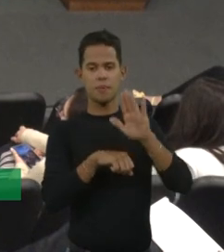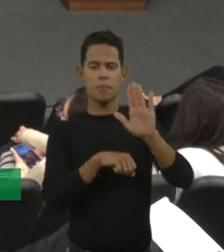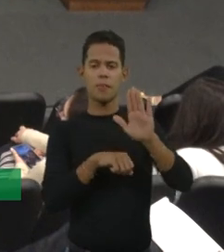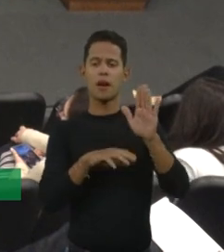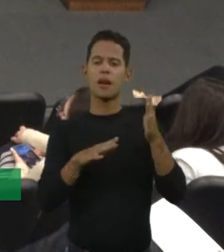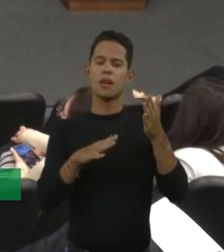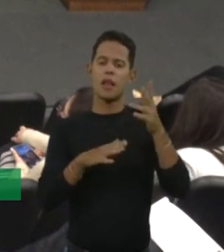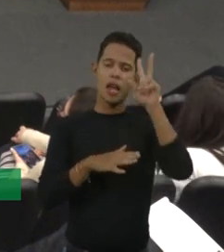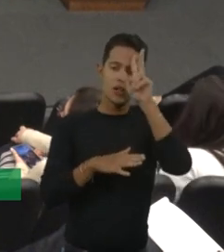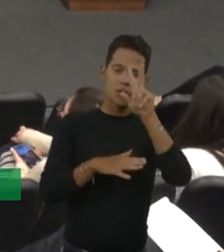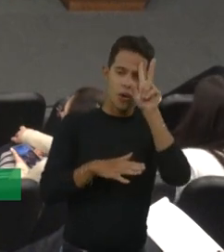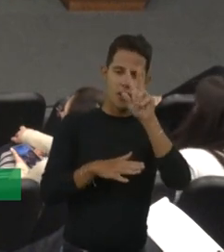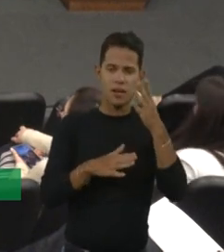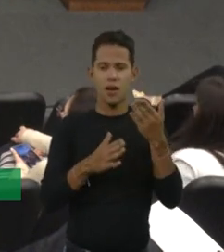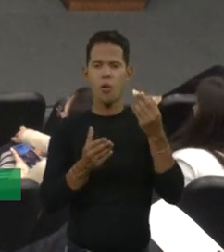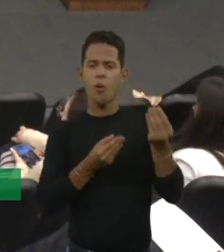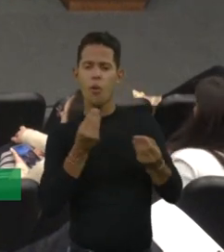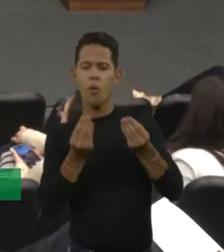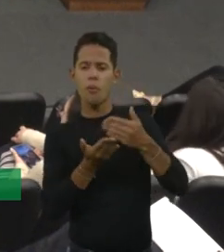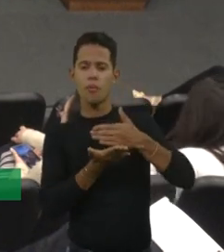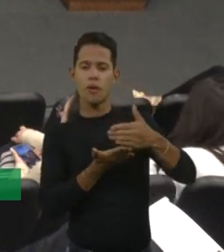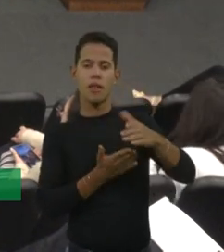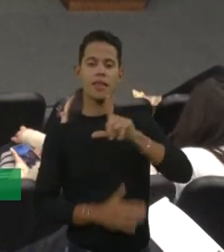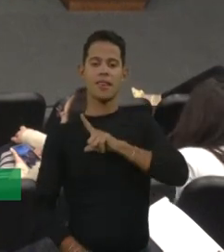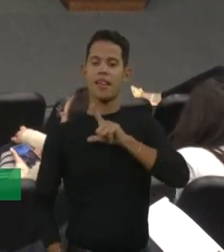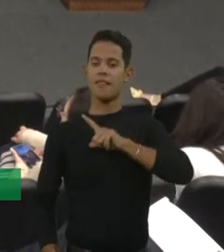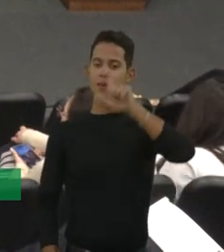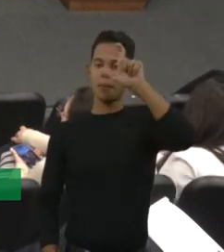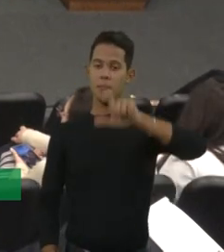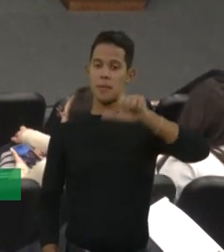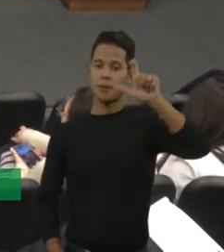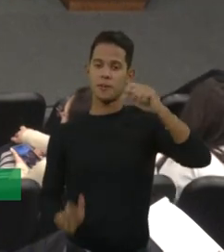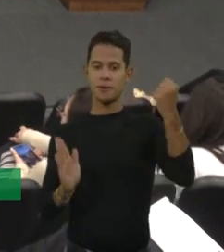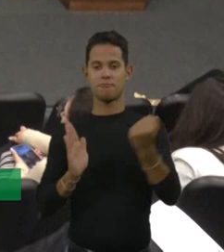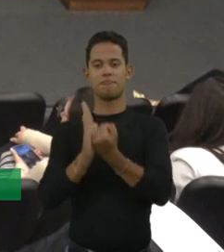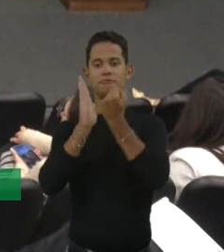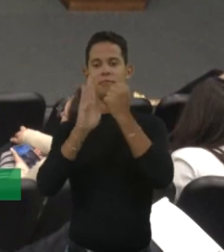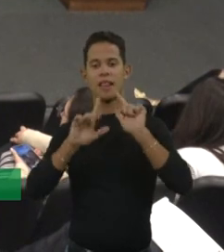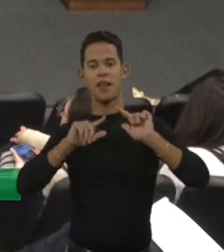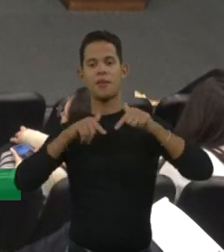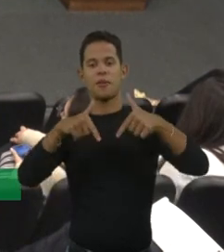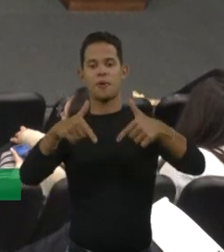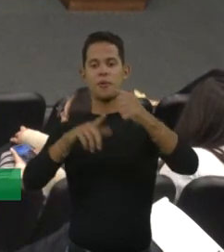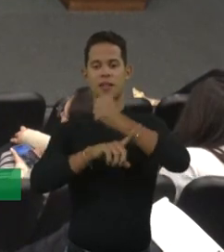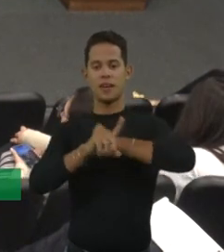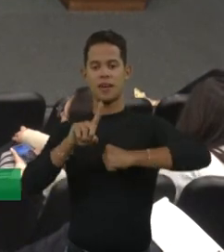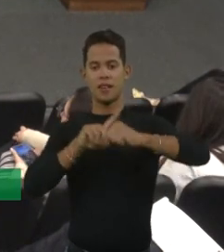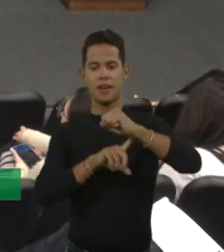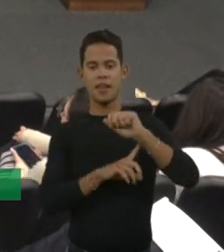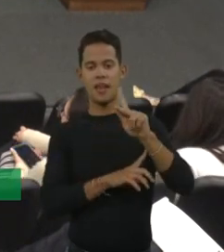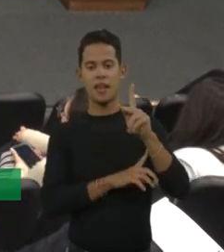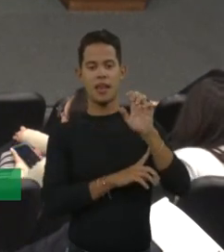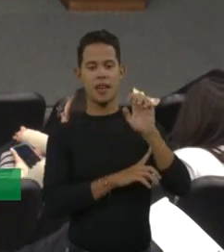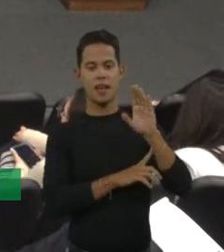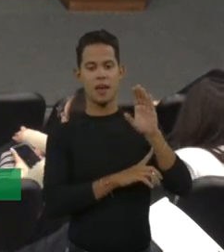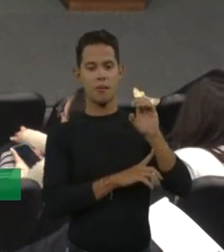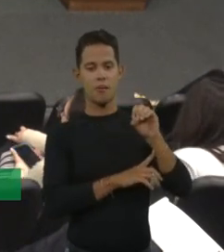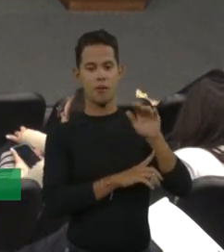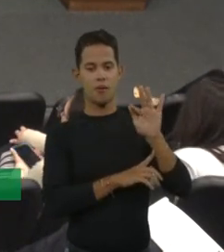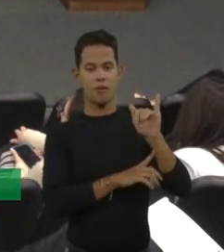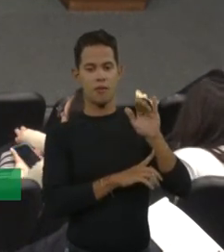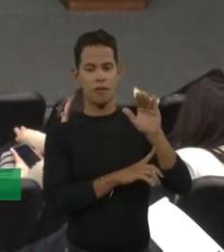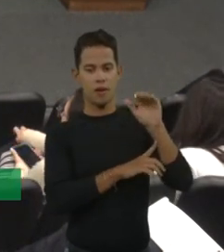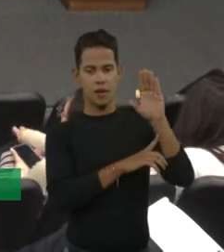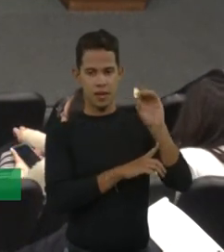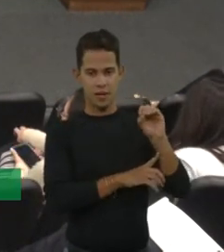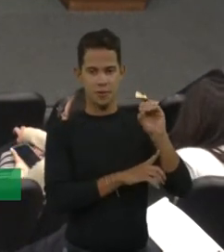de história, a gente teve figuras muito marcantes na luta social dos hemofílicos, como o Betinho, o Enfio, é